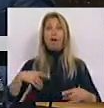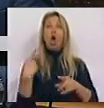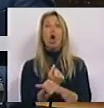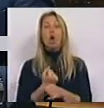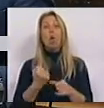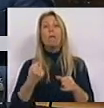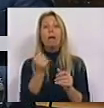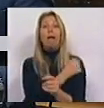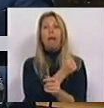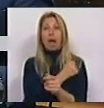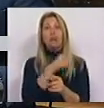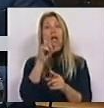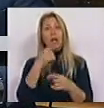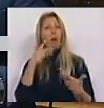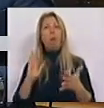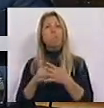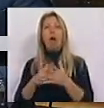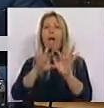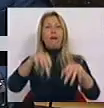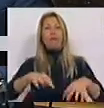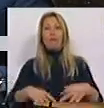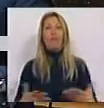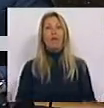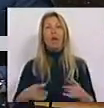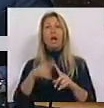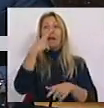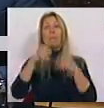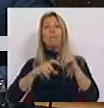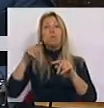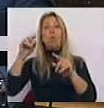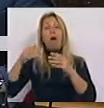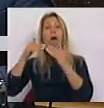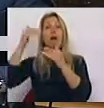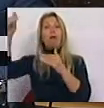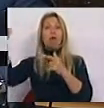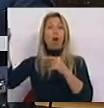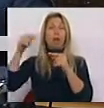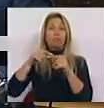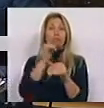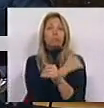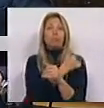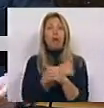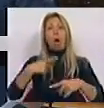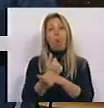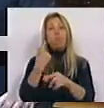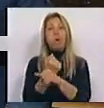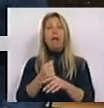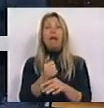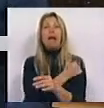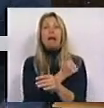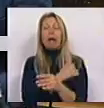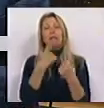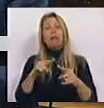entrave à migração do crédito do regime geral para o regime bonificado por parte da pessoa com deficiência com um grau de incapacidade igual ou superior a